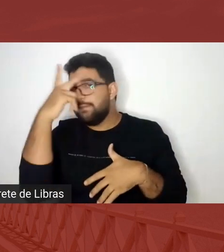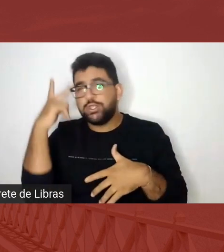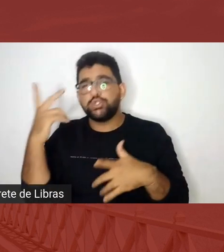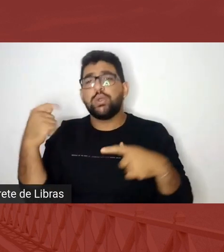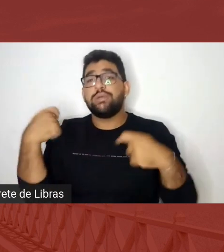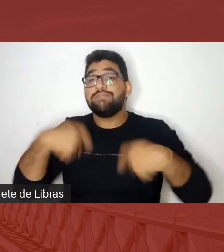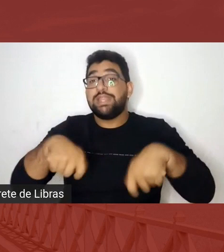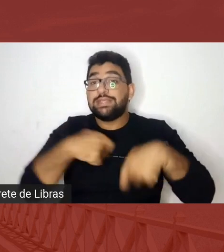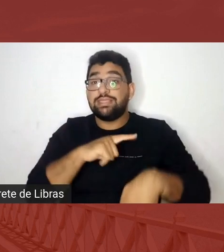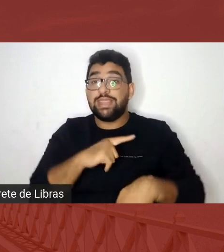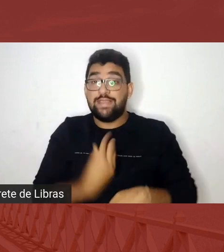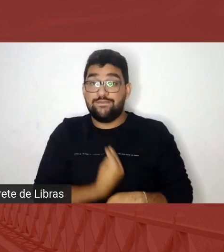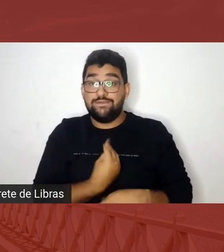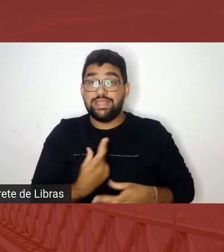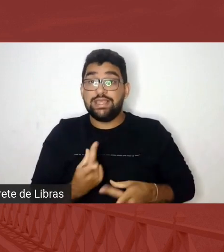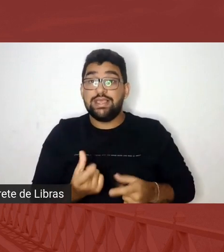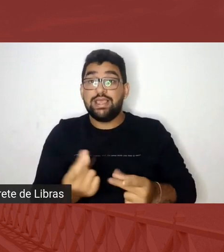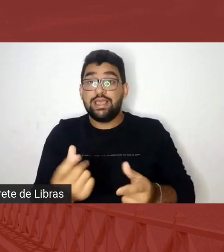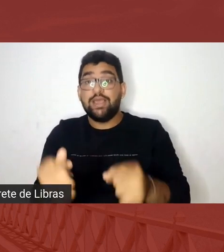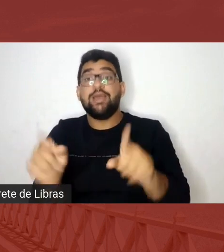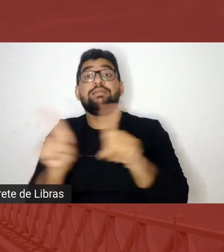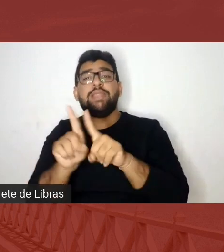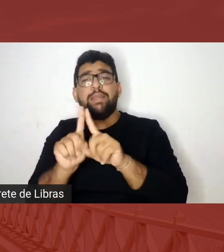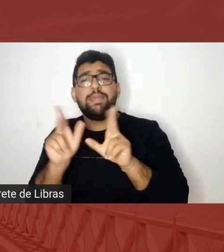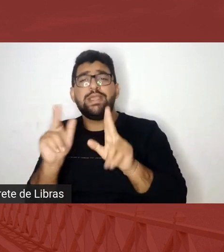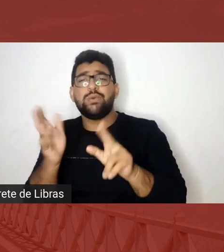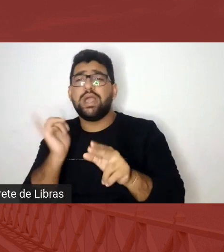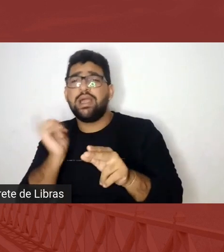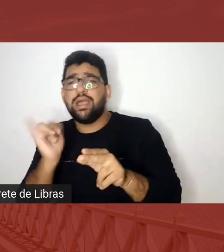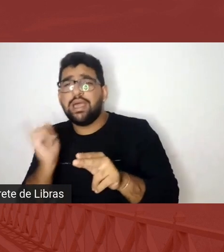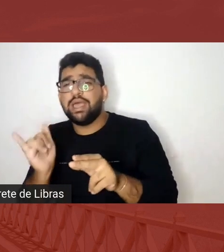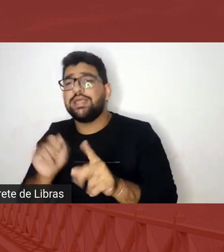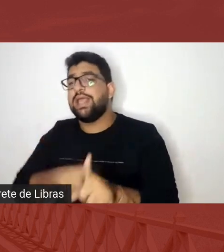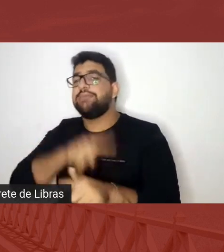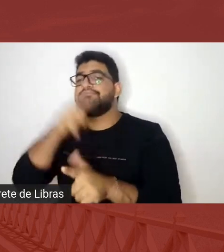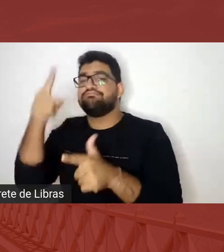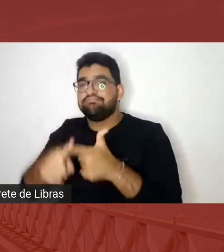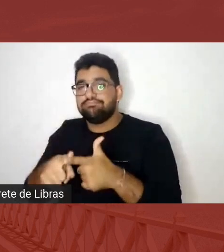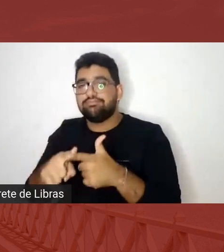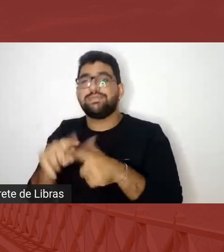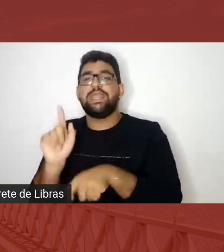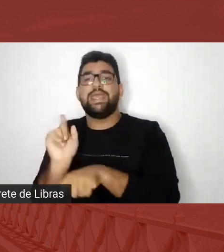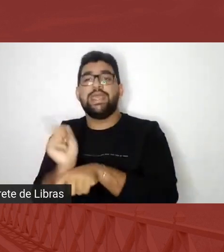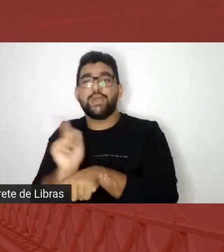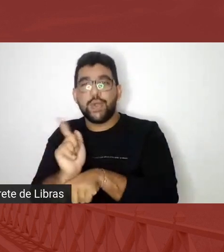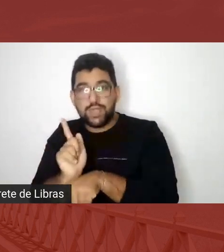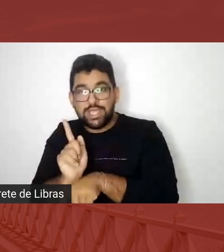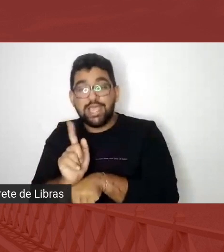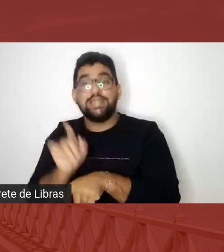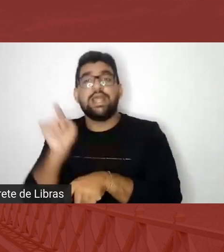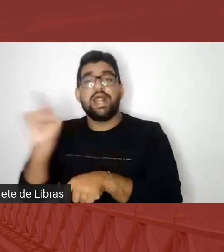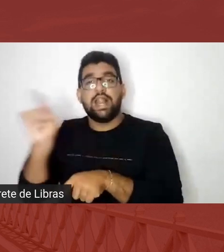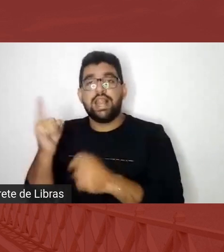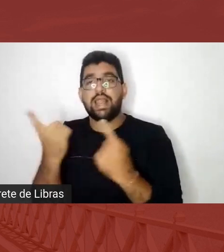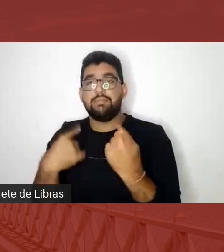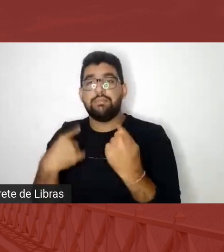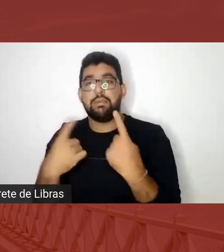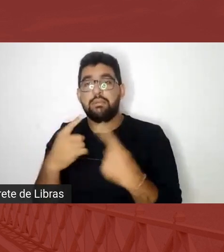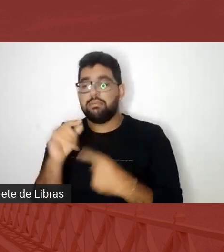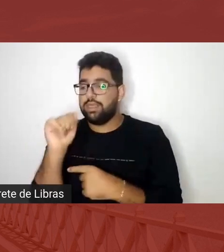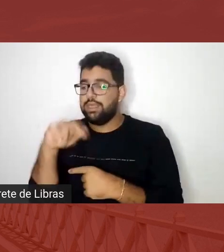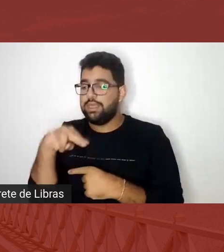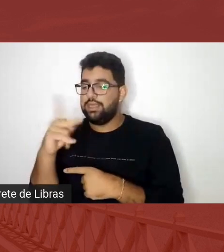abundante e essa mesma narrativa é transportada para a Goiânia, lá o Anhanguera está presente,